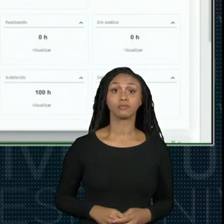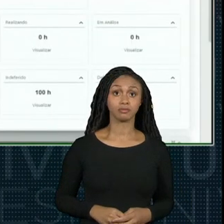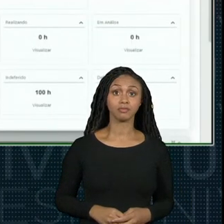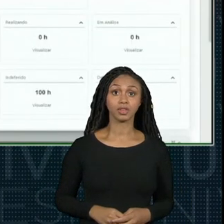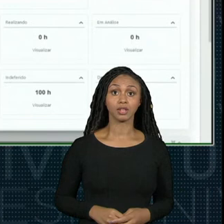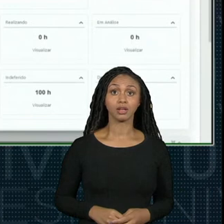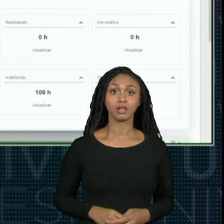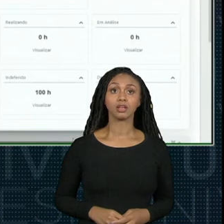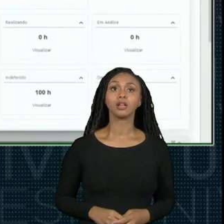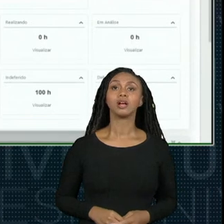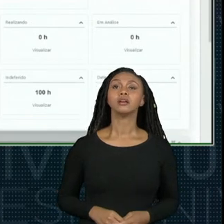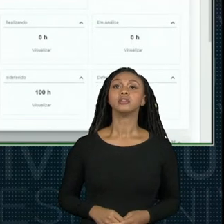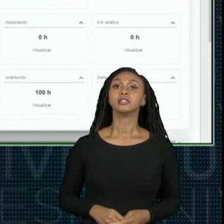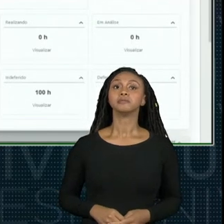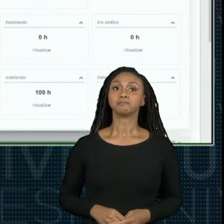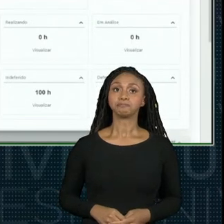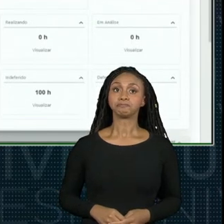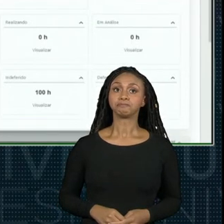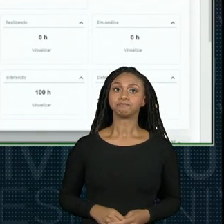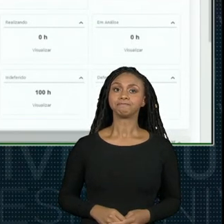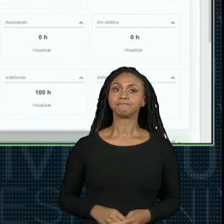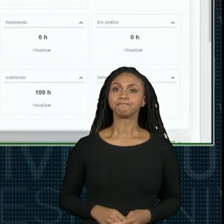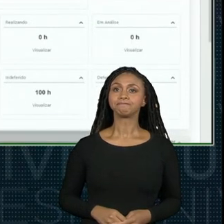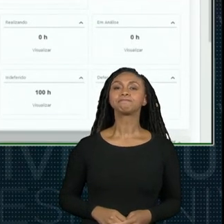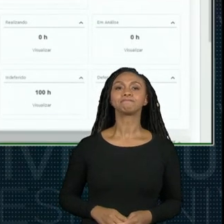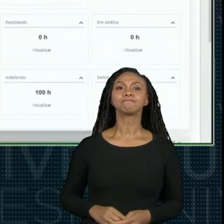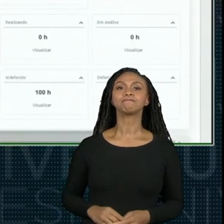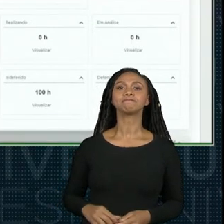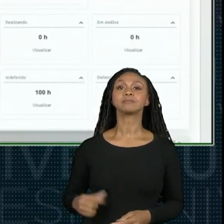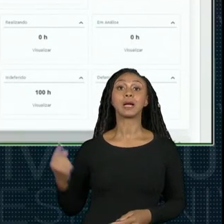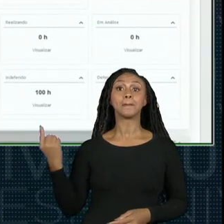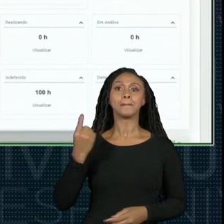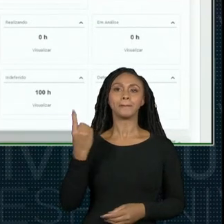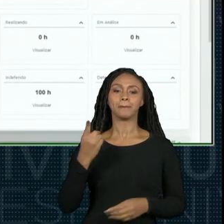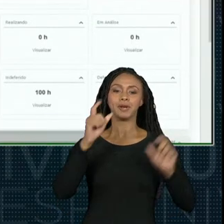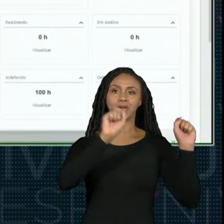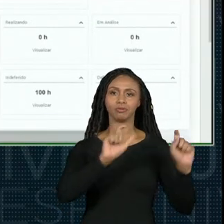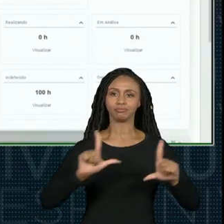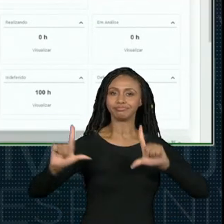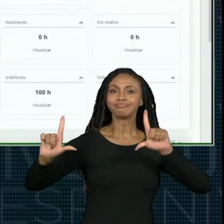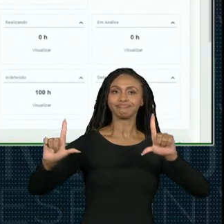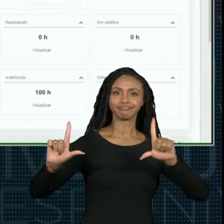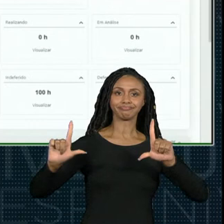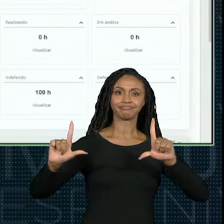Aqui na página inicial do portal do aluno